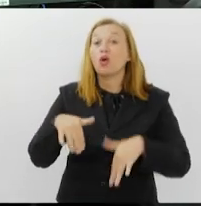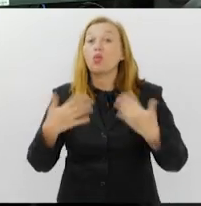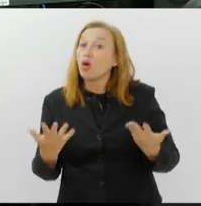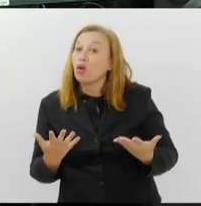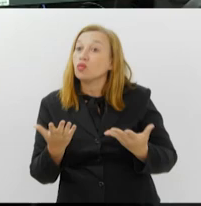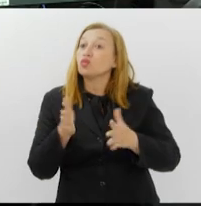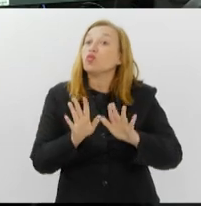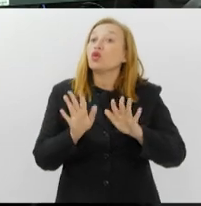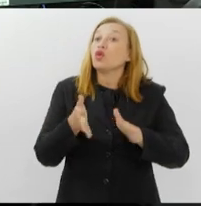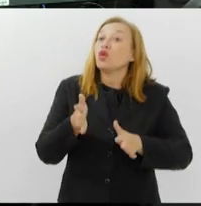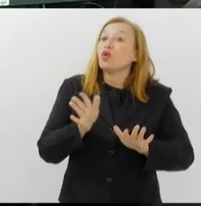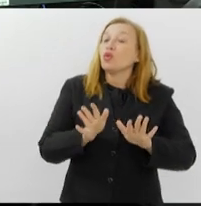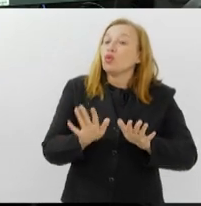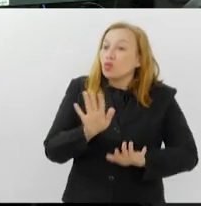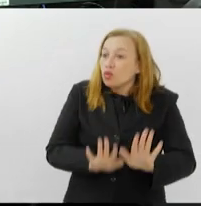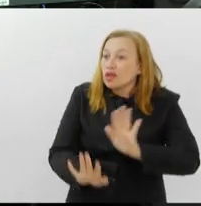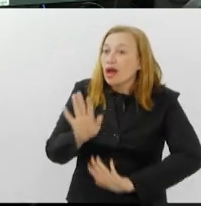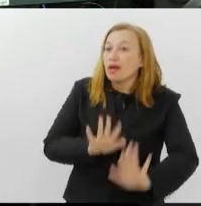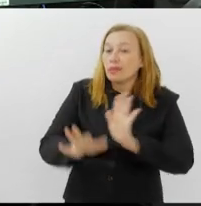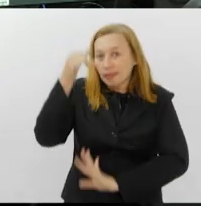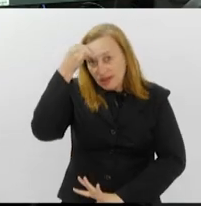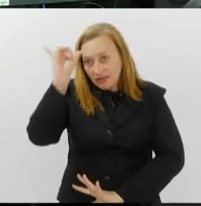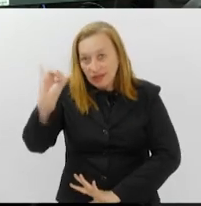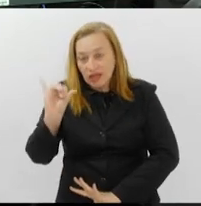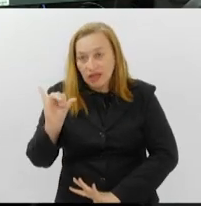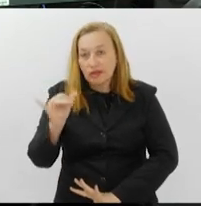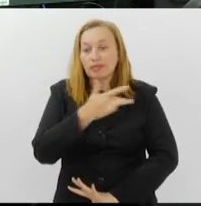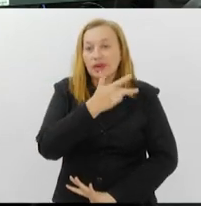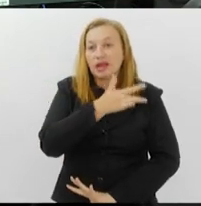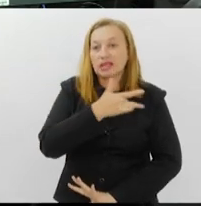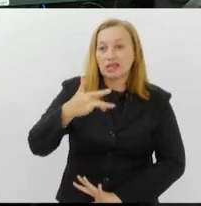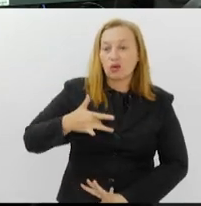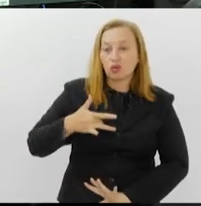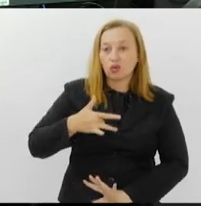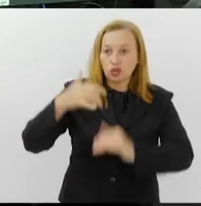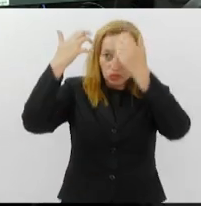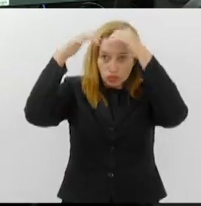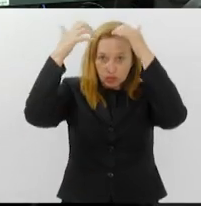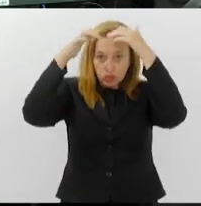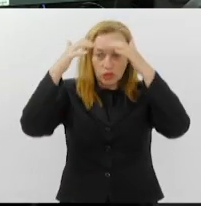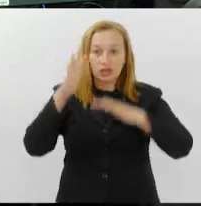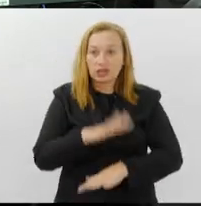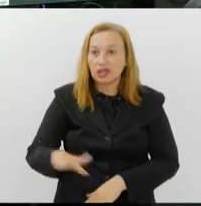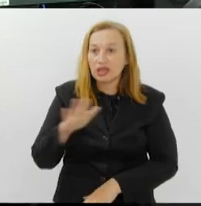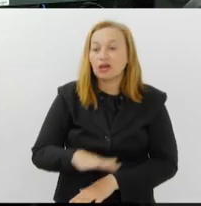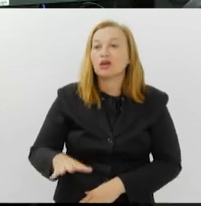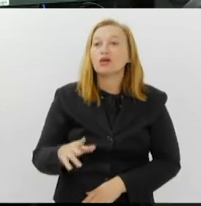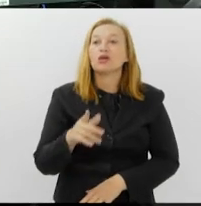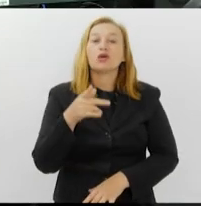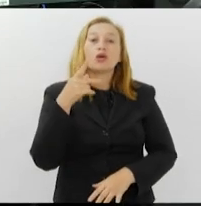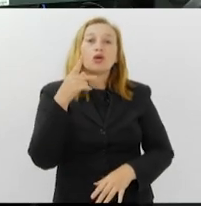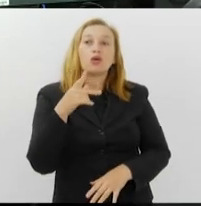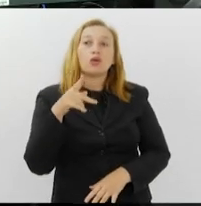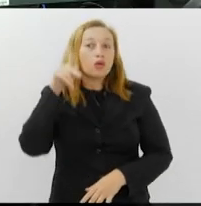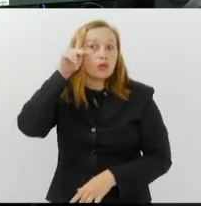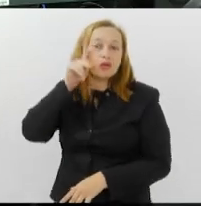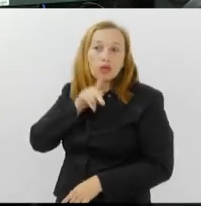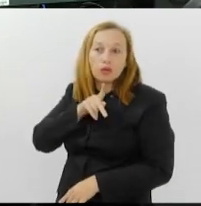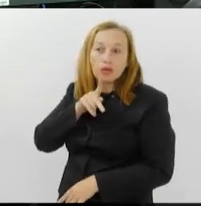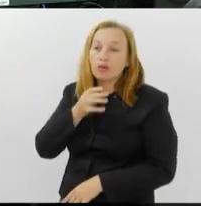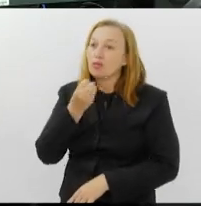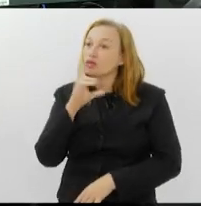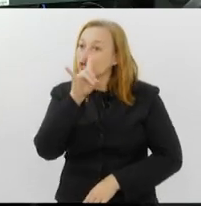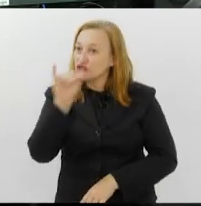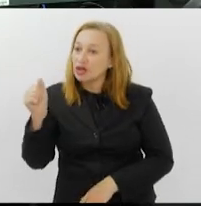devem tomar para evitar esses fatores de risco para a saúde neurológica da criança? O repórter Paulo Vitor Viviani tem as informações. Bom dia, PV.